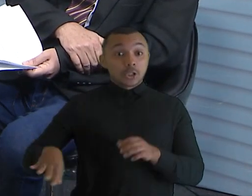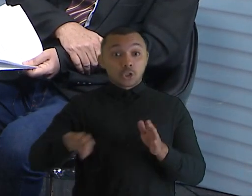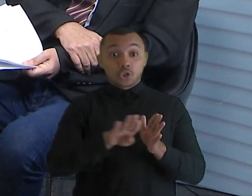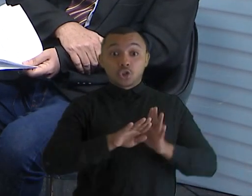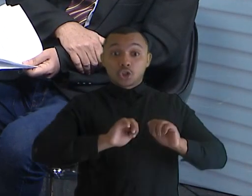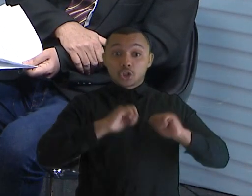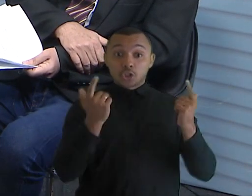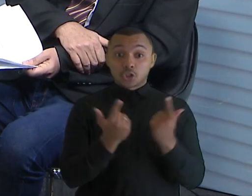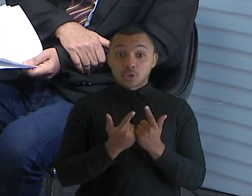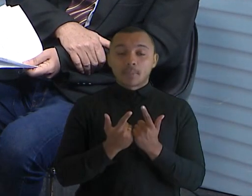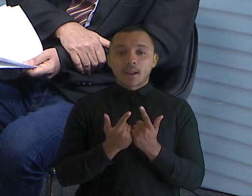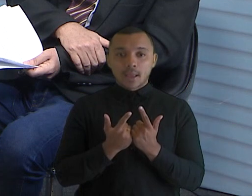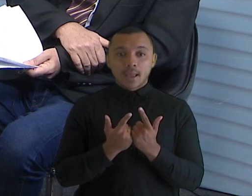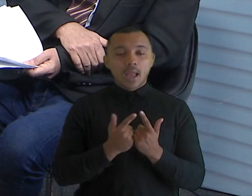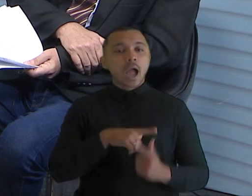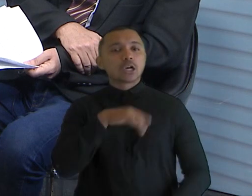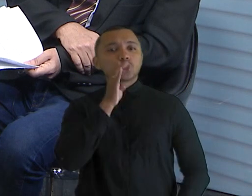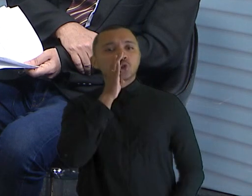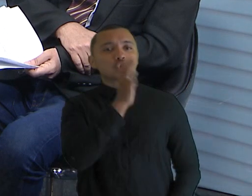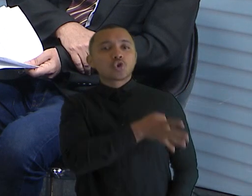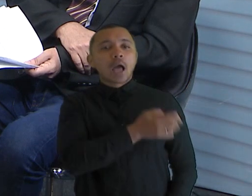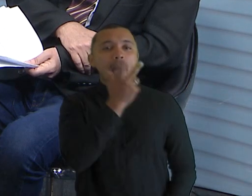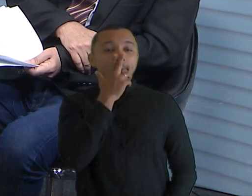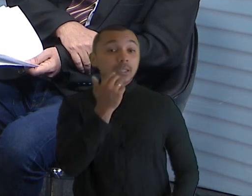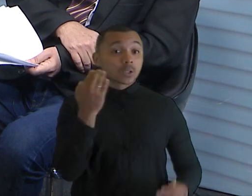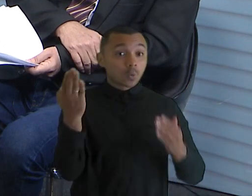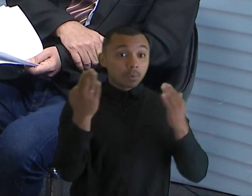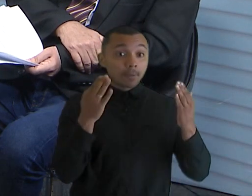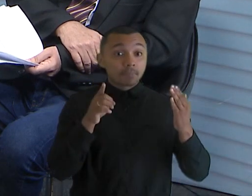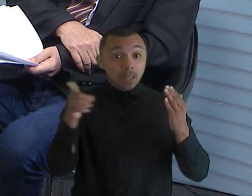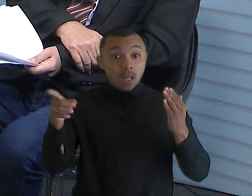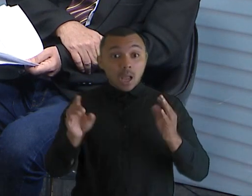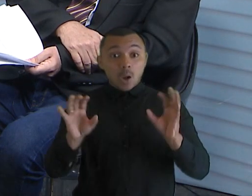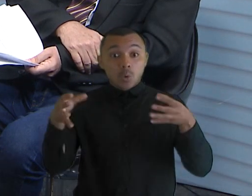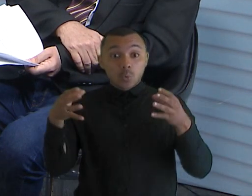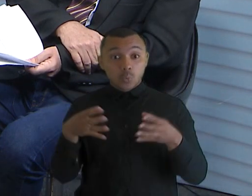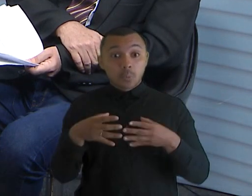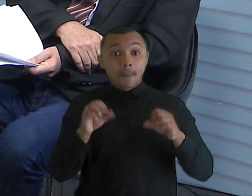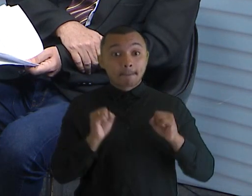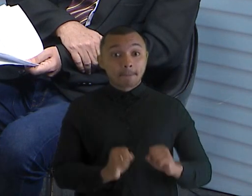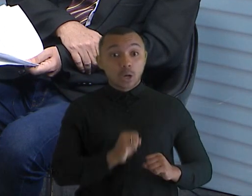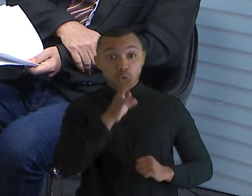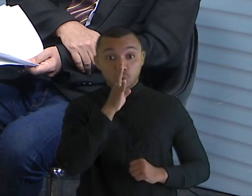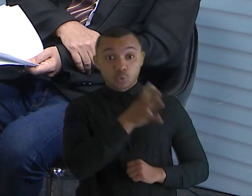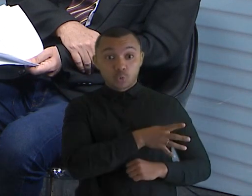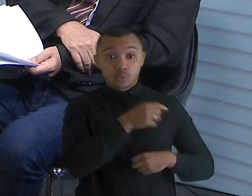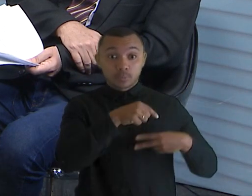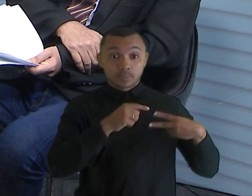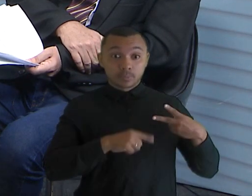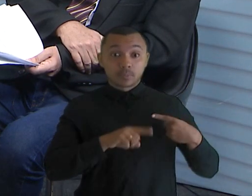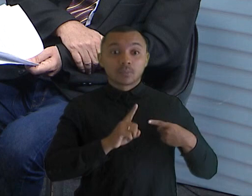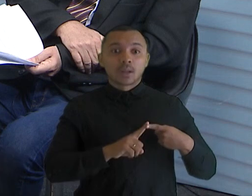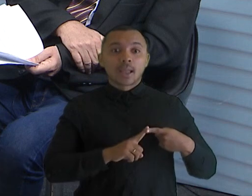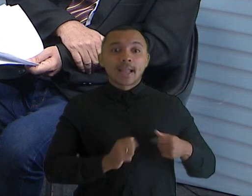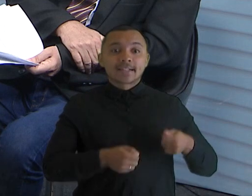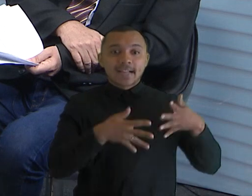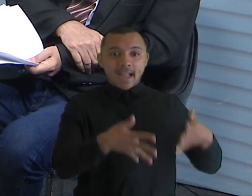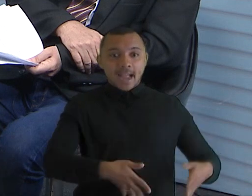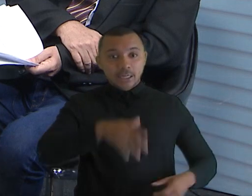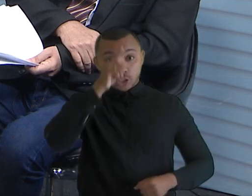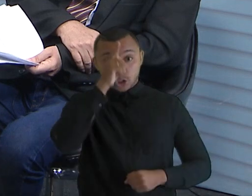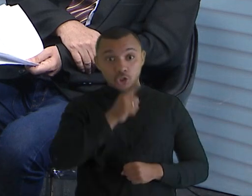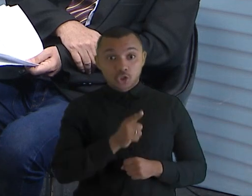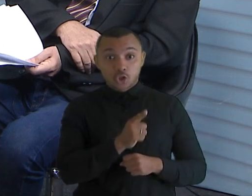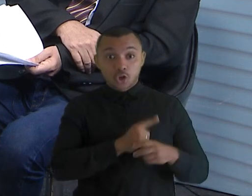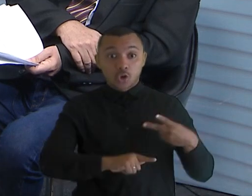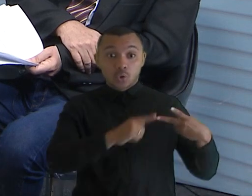caso, há até uma importante distinção a fazer. O tribunal tem dois tipos de julgamento lá, tem as contas de gestão e a conta de governo.